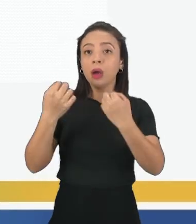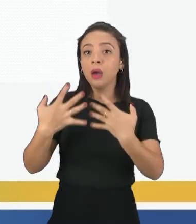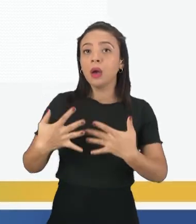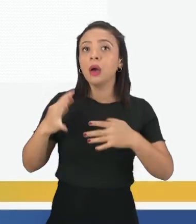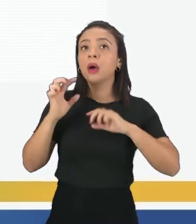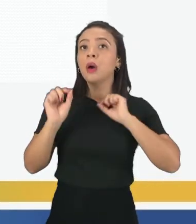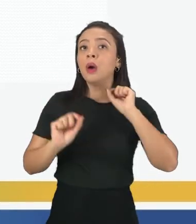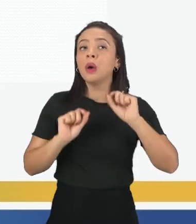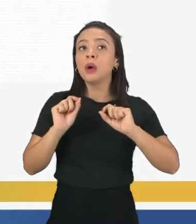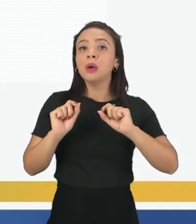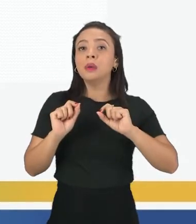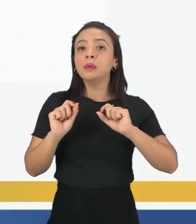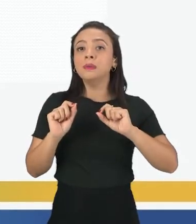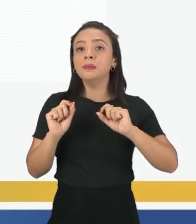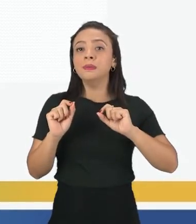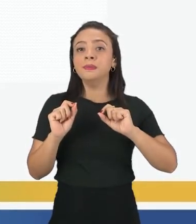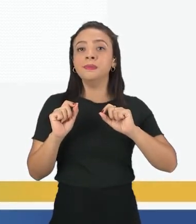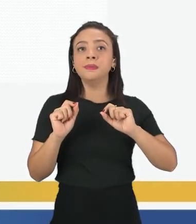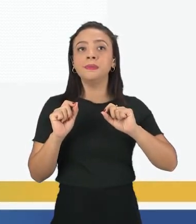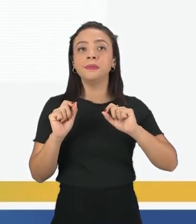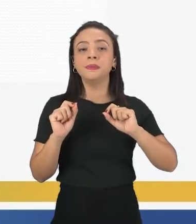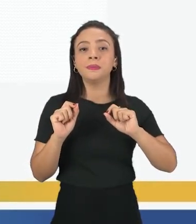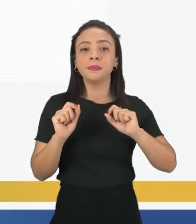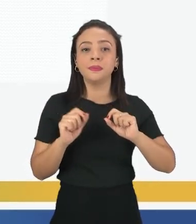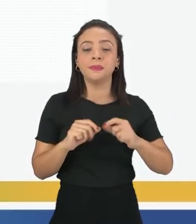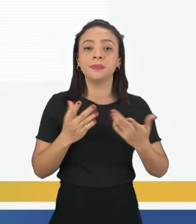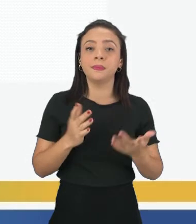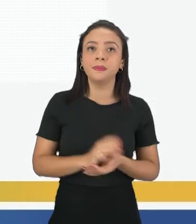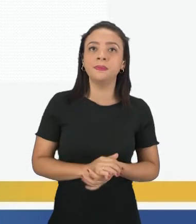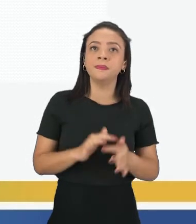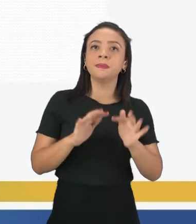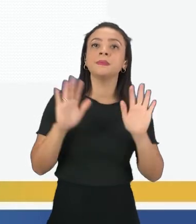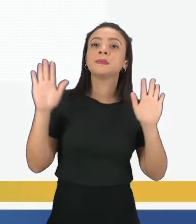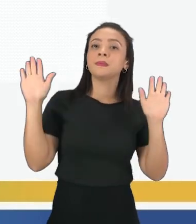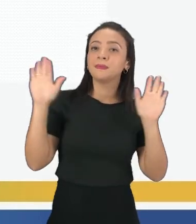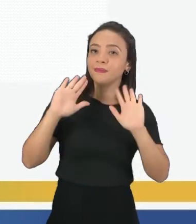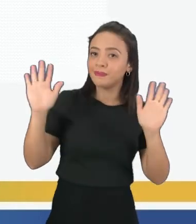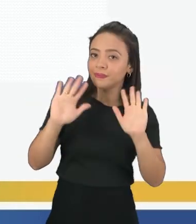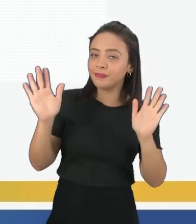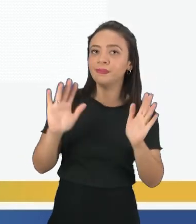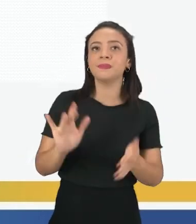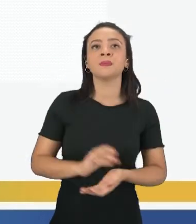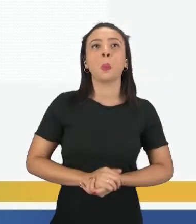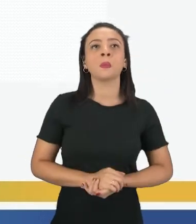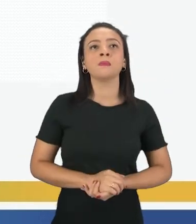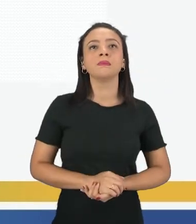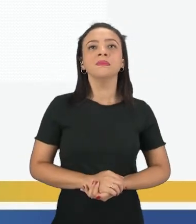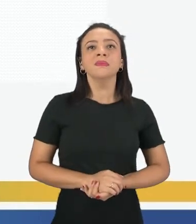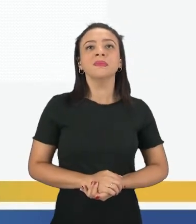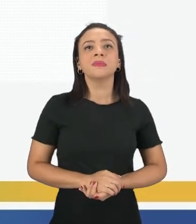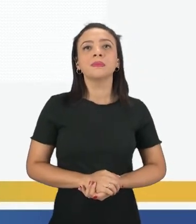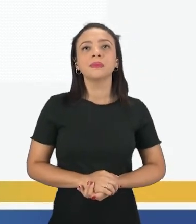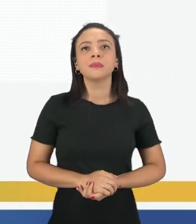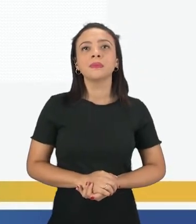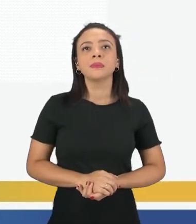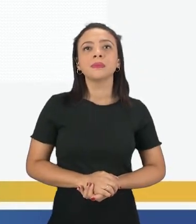farewells. O são farewells? São as despedidas. Então vamos lá. Goodbye,